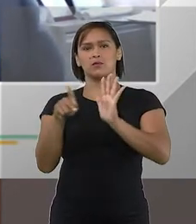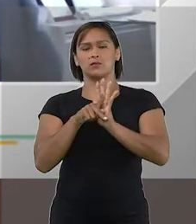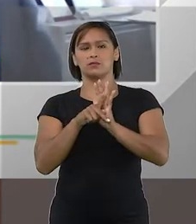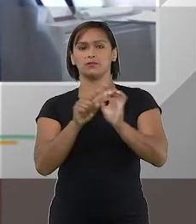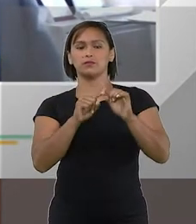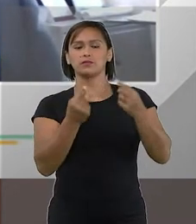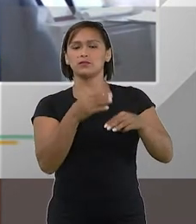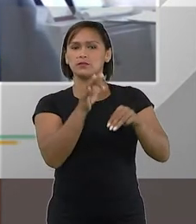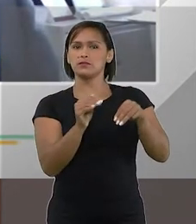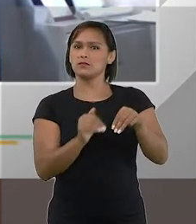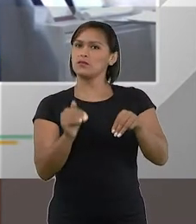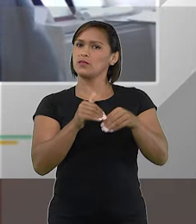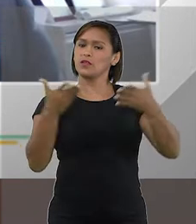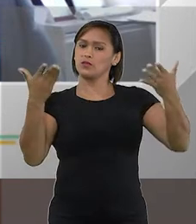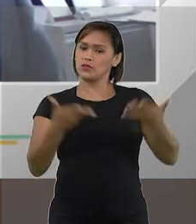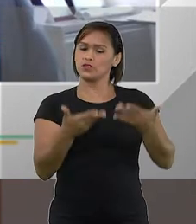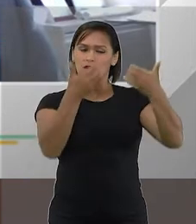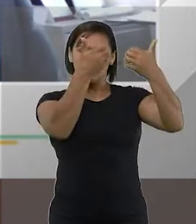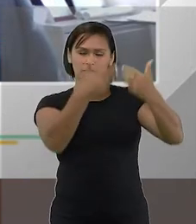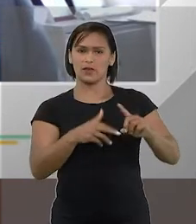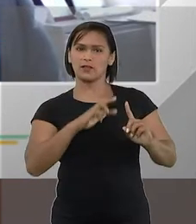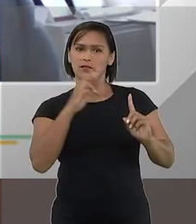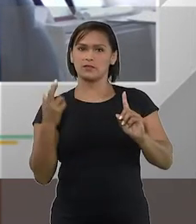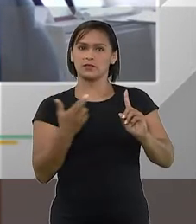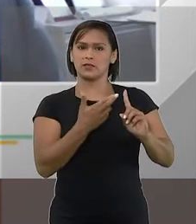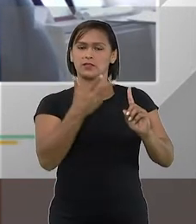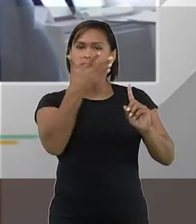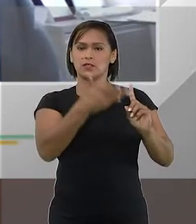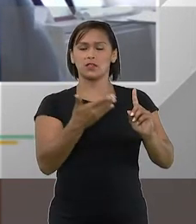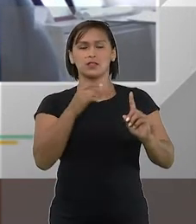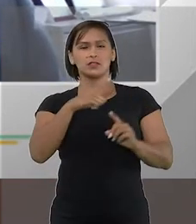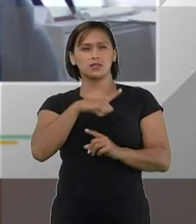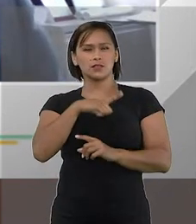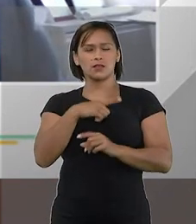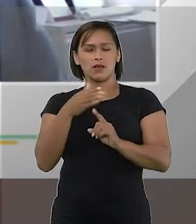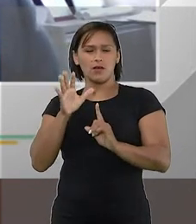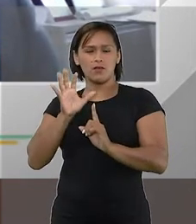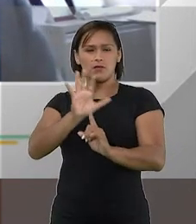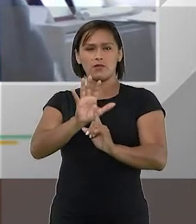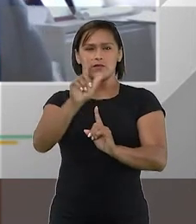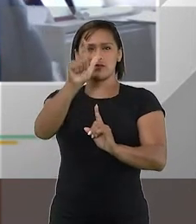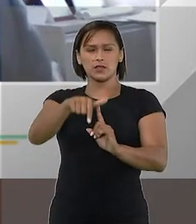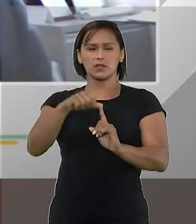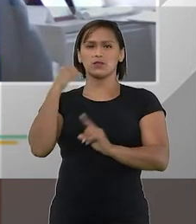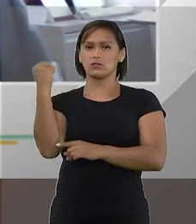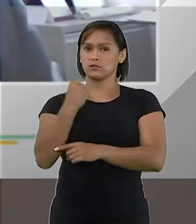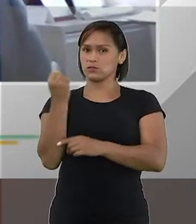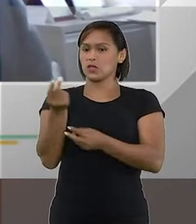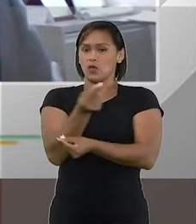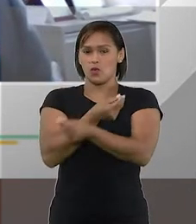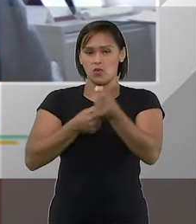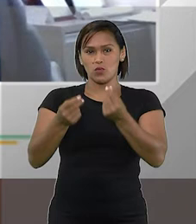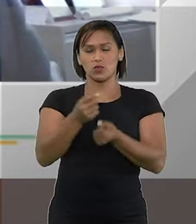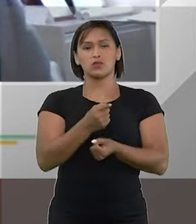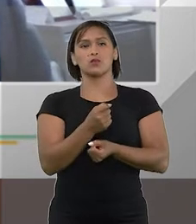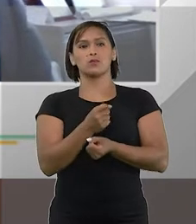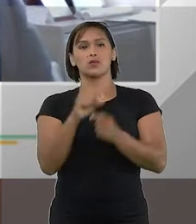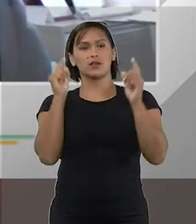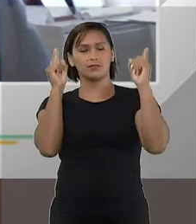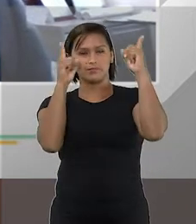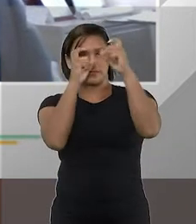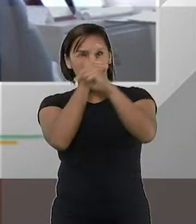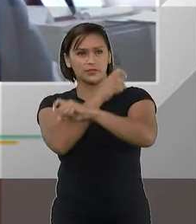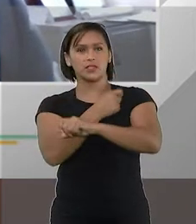Como o ministro já fez referência, nós estamos enfrentando uma crise econômica grave